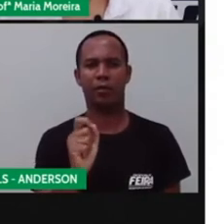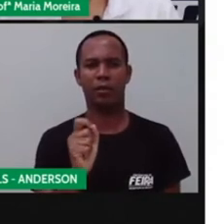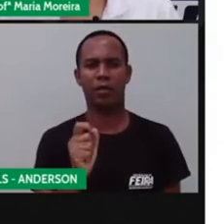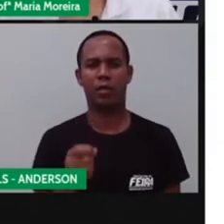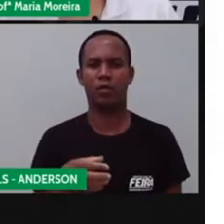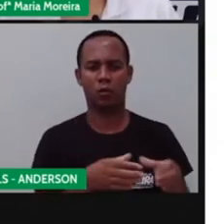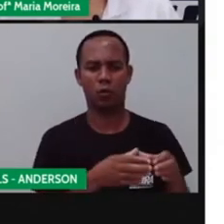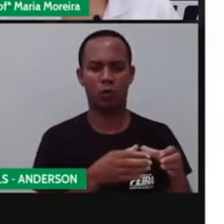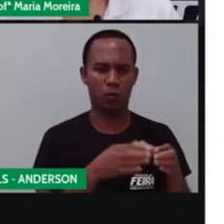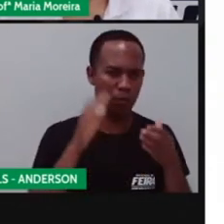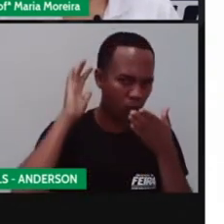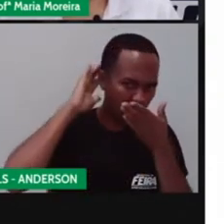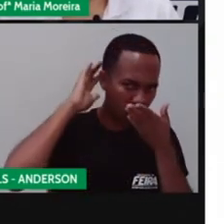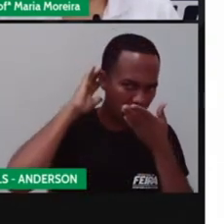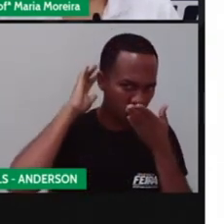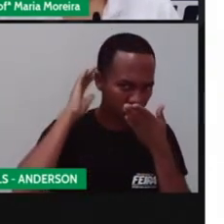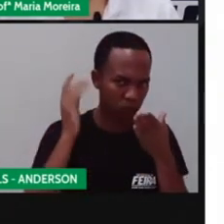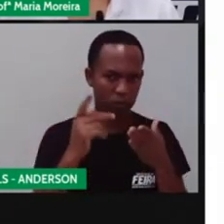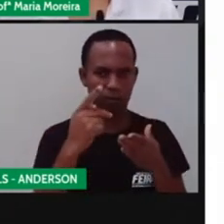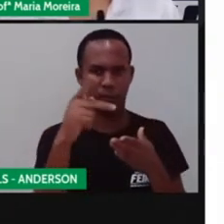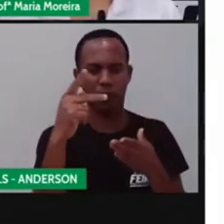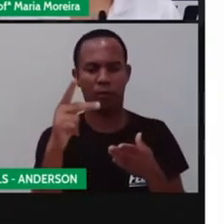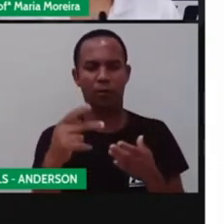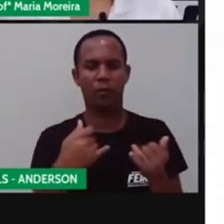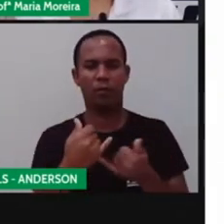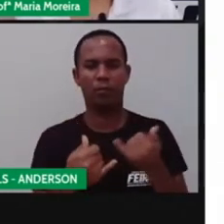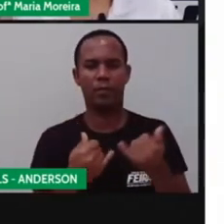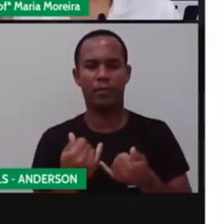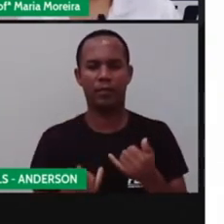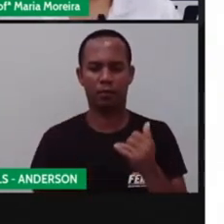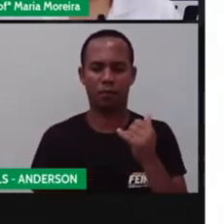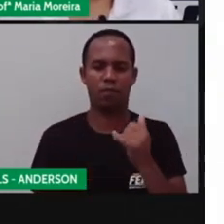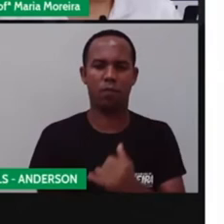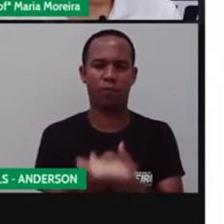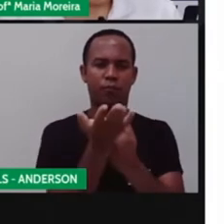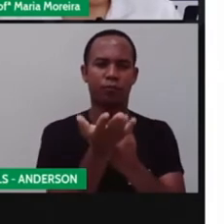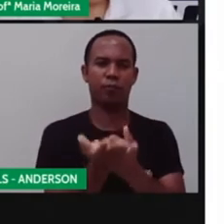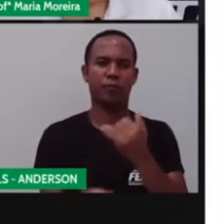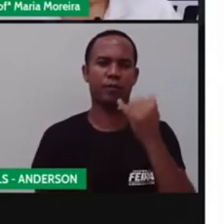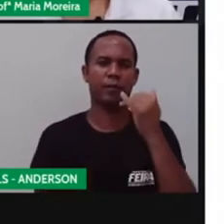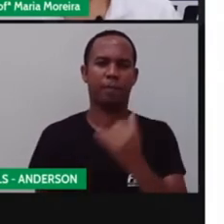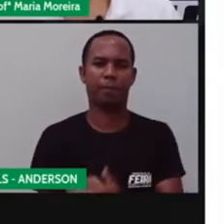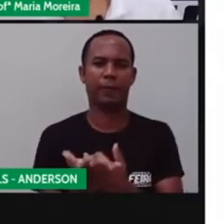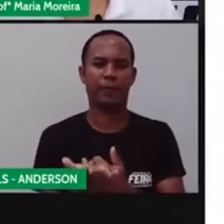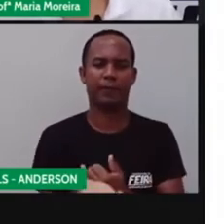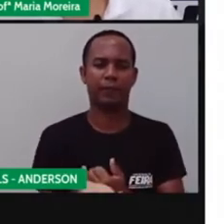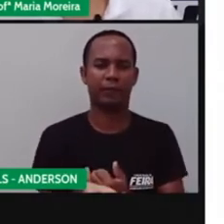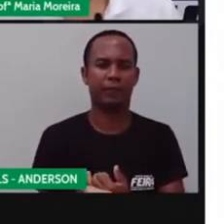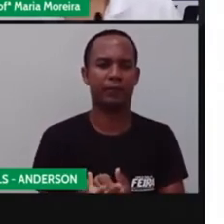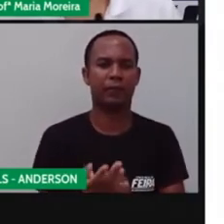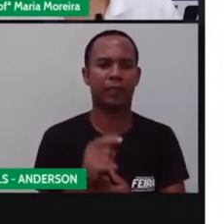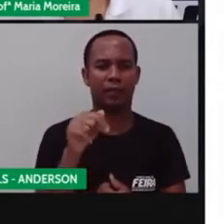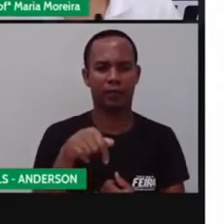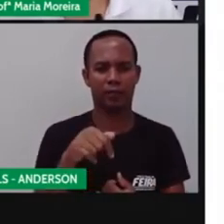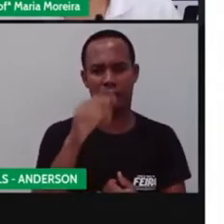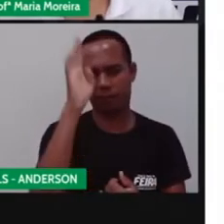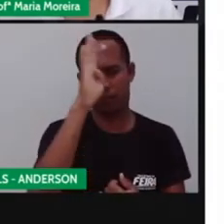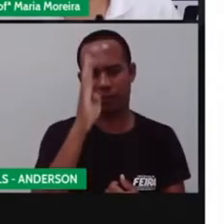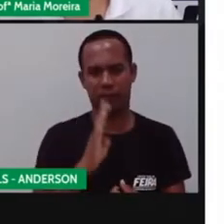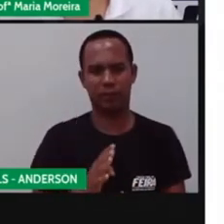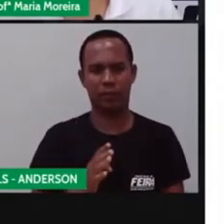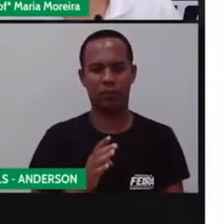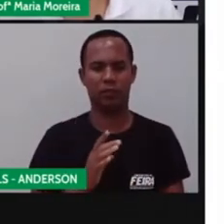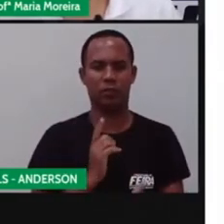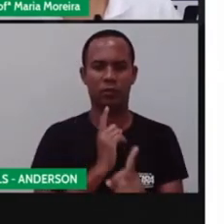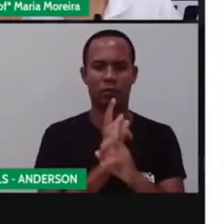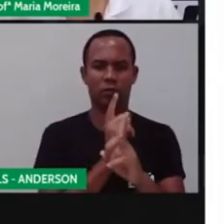genuinamente brasileiro. Então, quando os portugueses, eles chegam aqui no Brasil, eles encontram